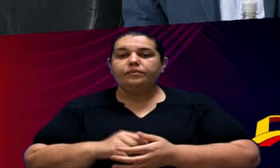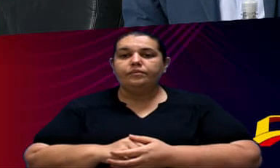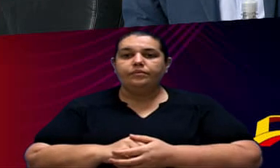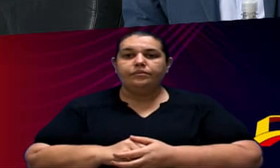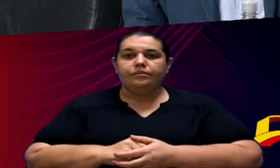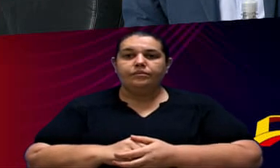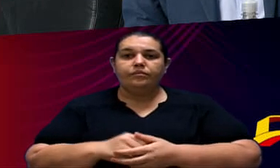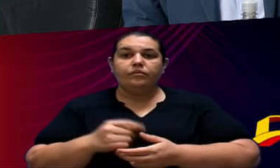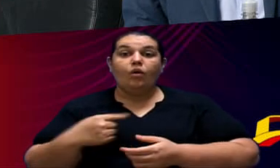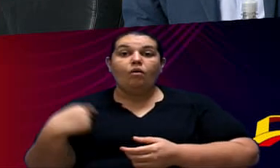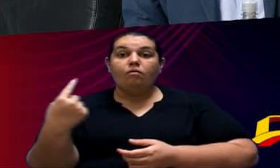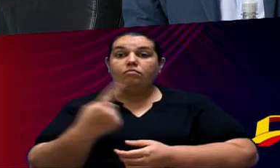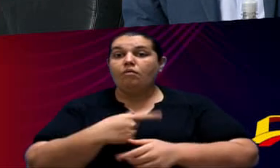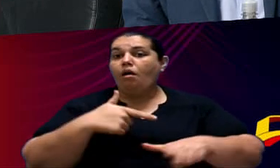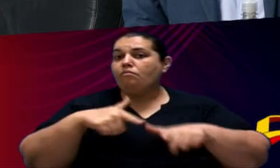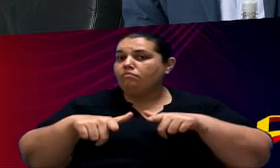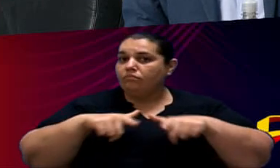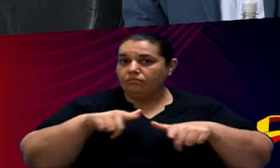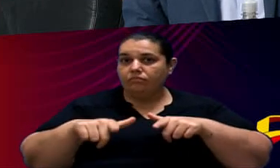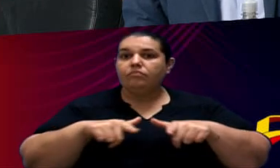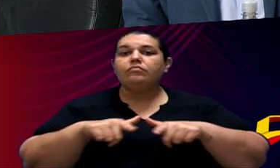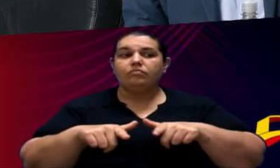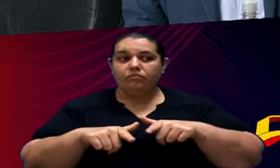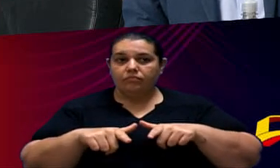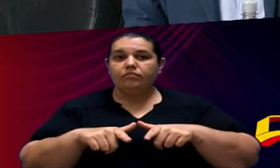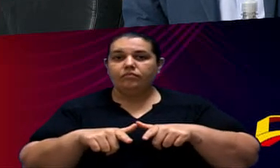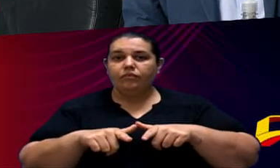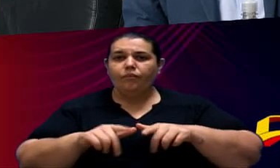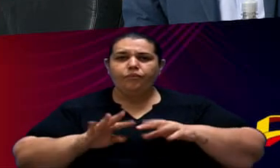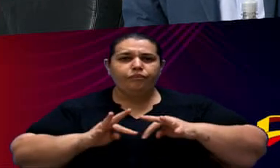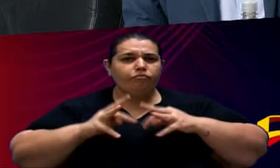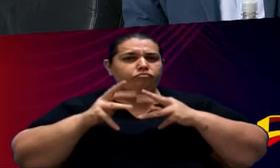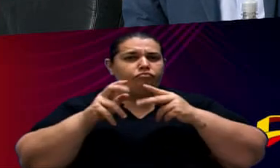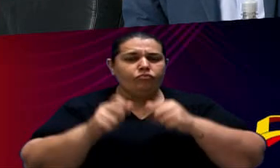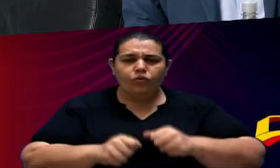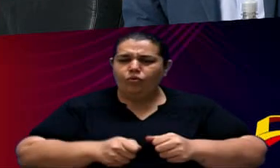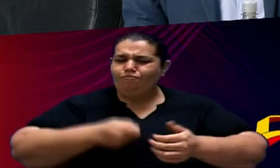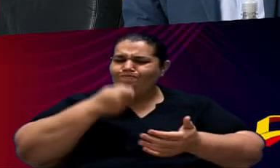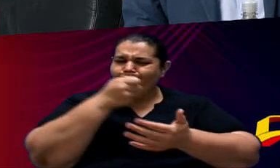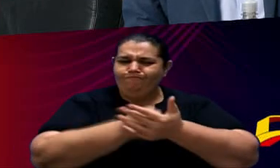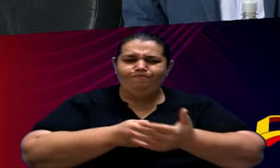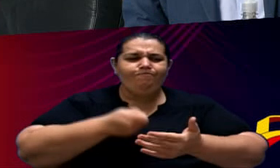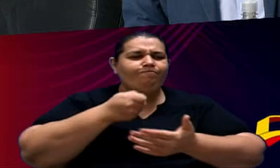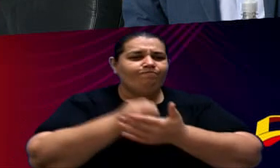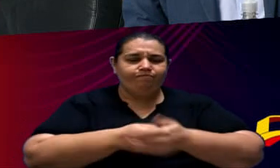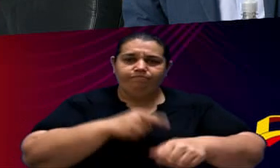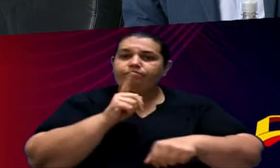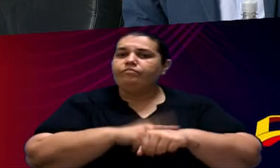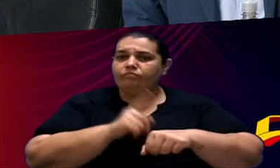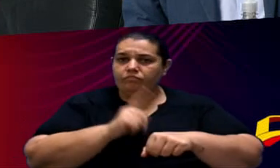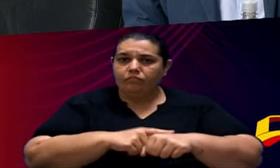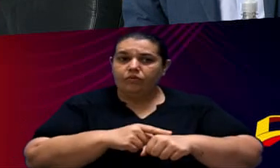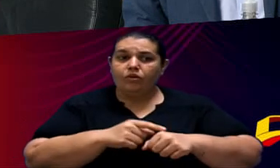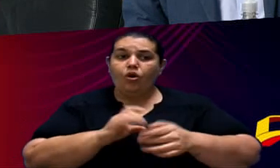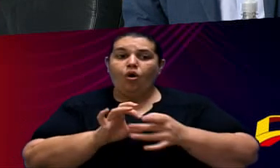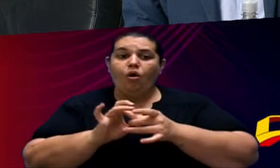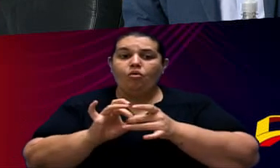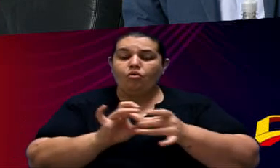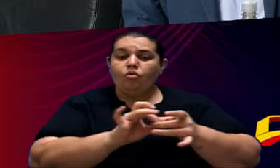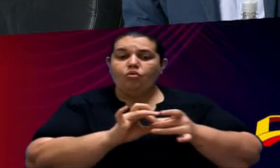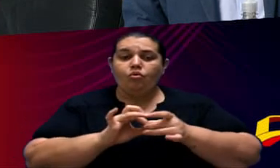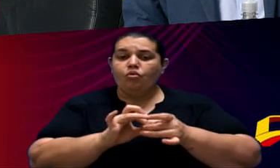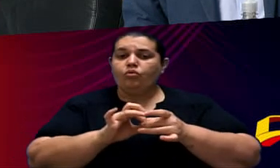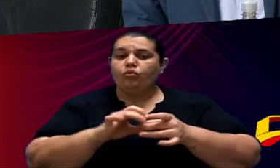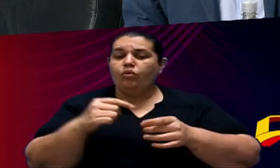Que Nós Trabalharemos Em Todo Instante Quem Estava Comigo Hoje Ali Na Sala